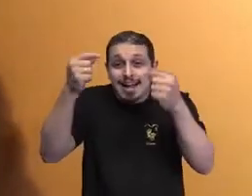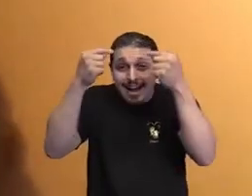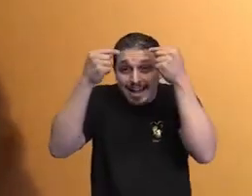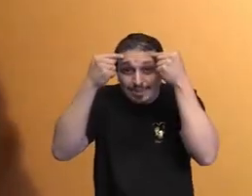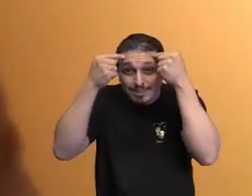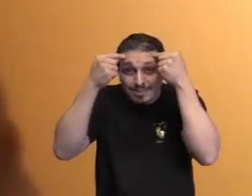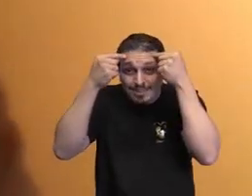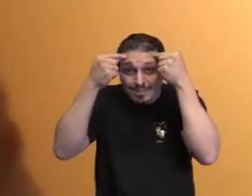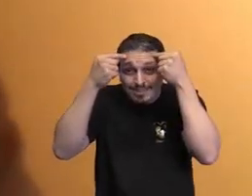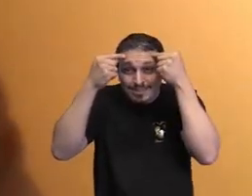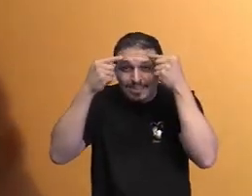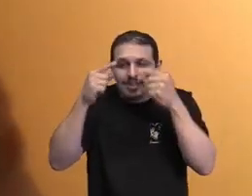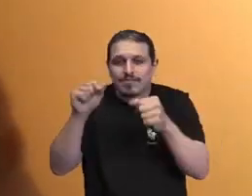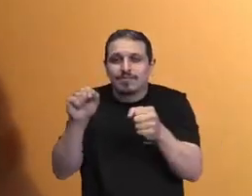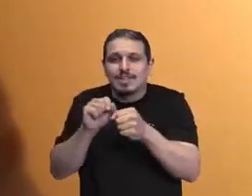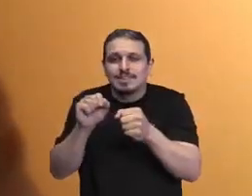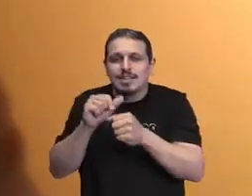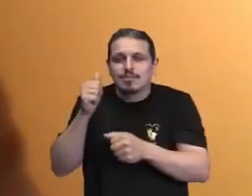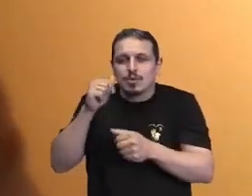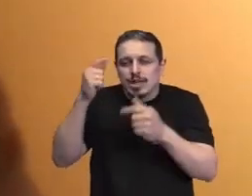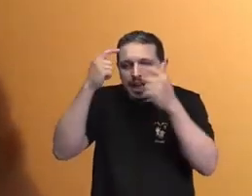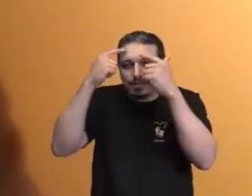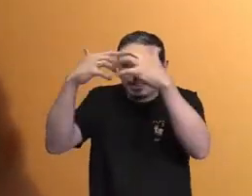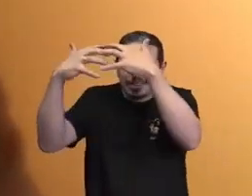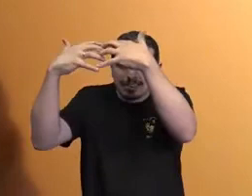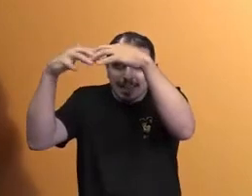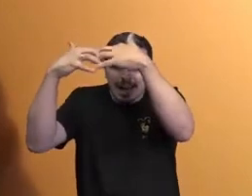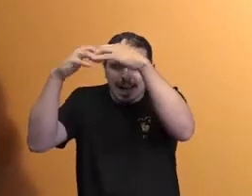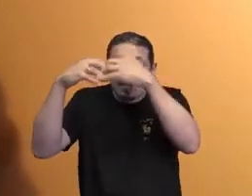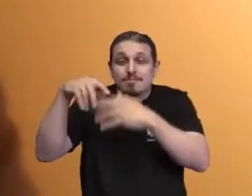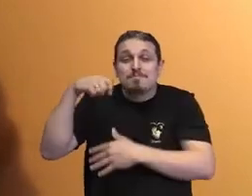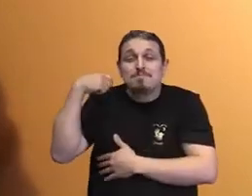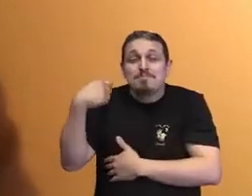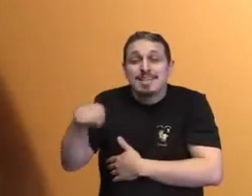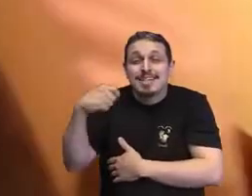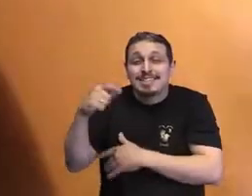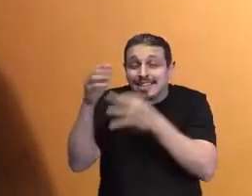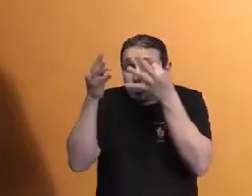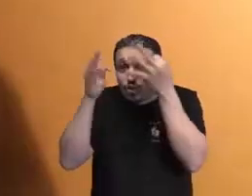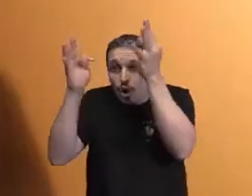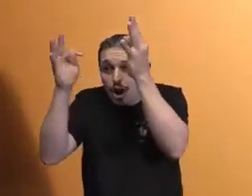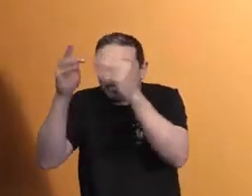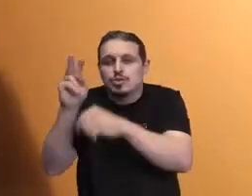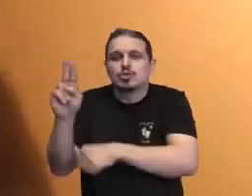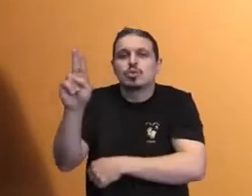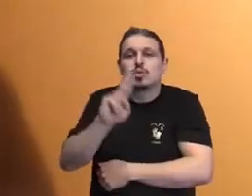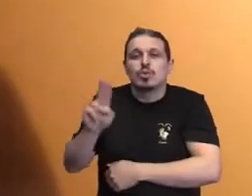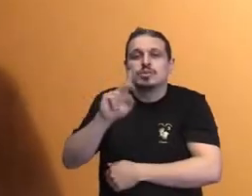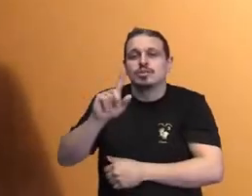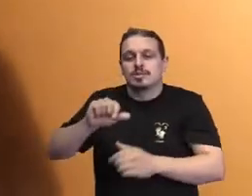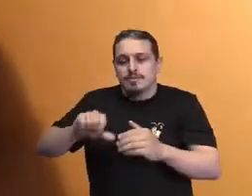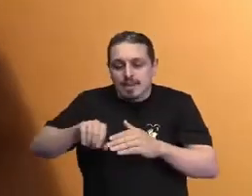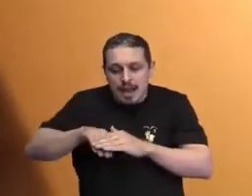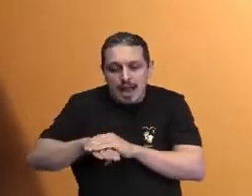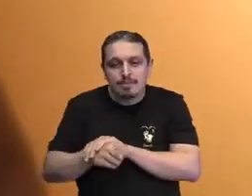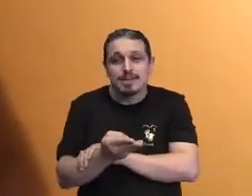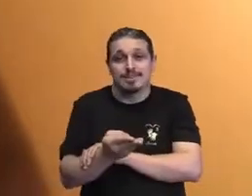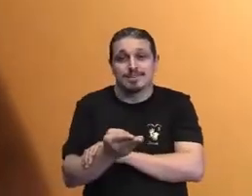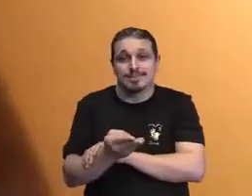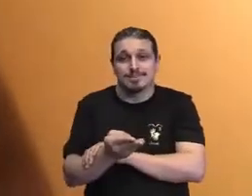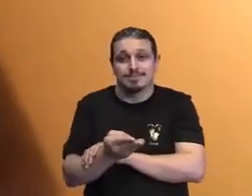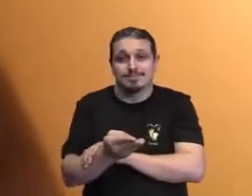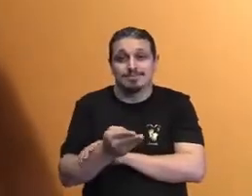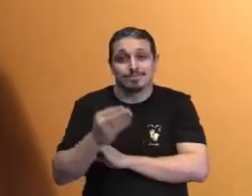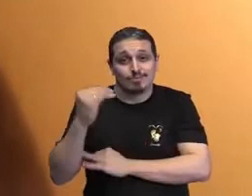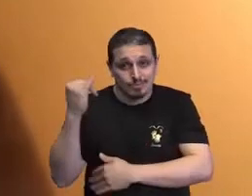uma cabeça moderna não dispensa a tecnologia quando ela é necessária. E ela o é em alguns momentos e não o é em outros.